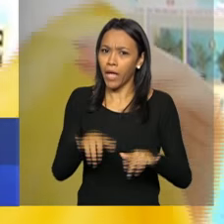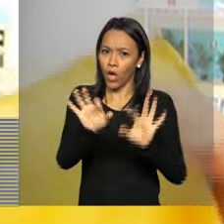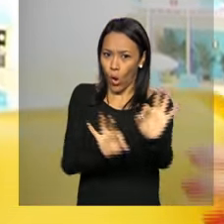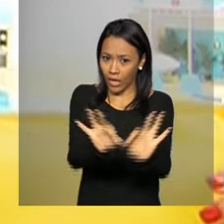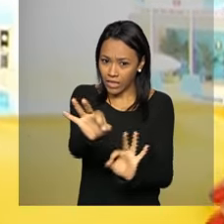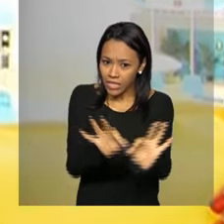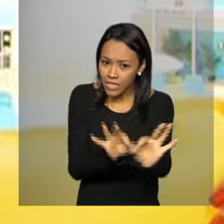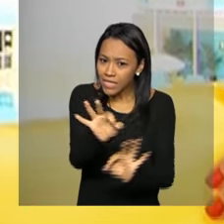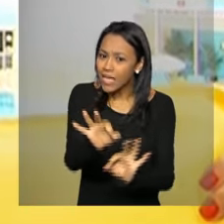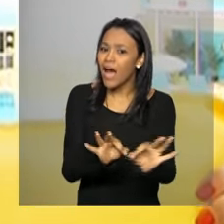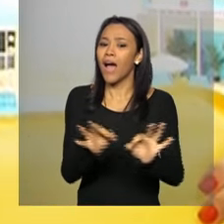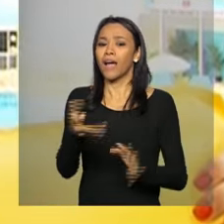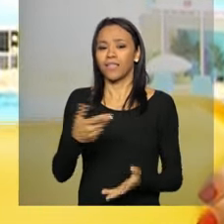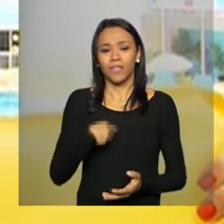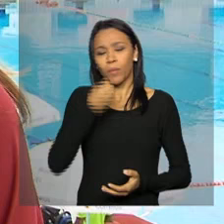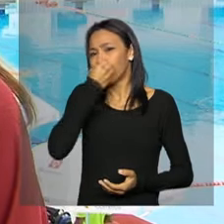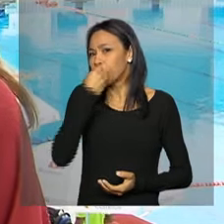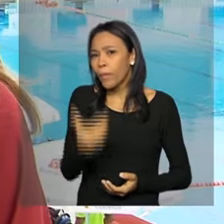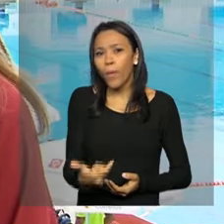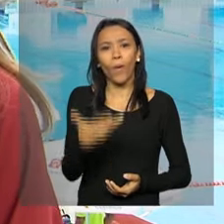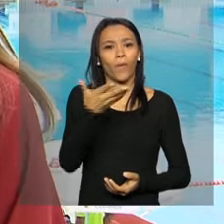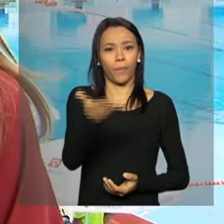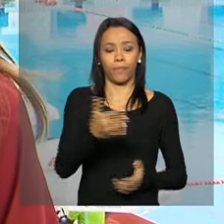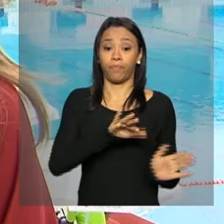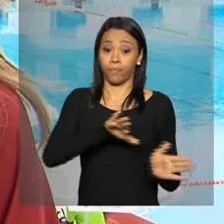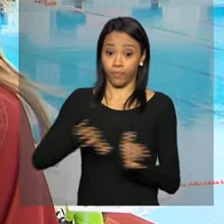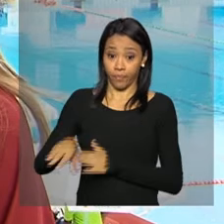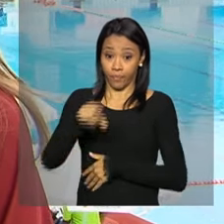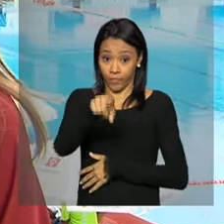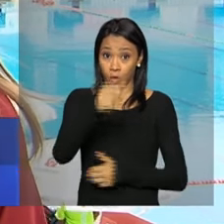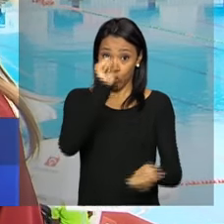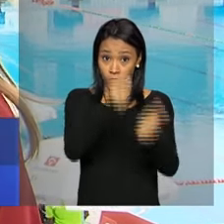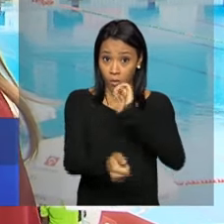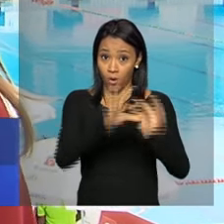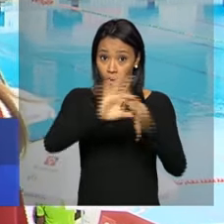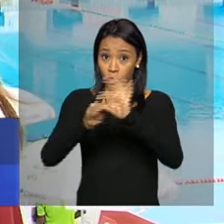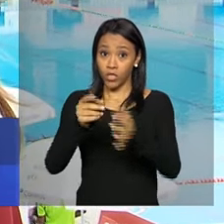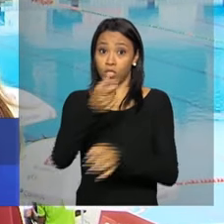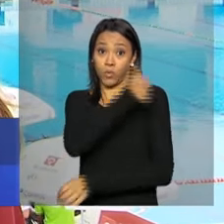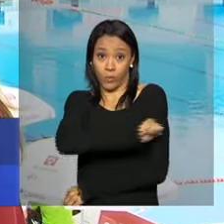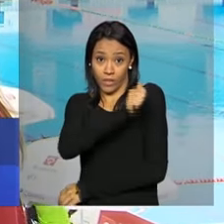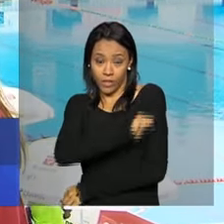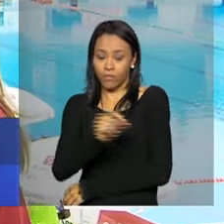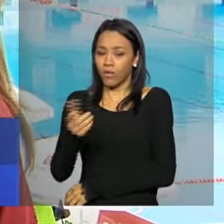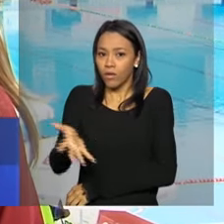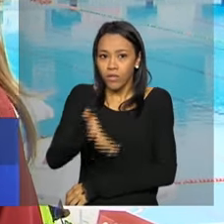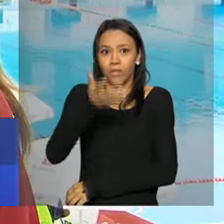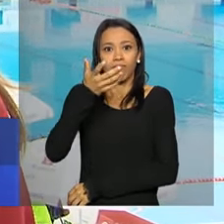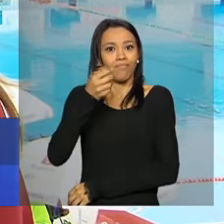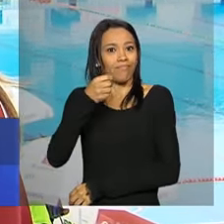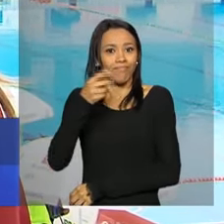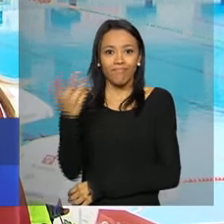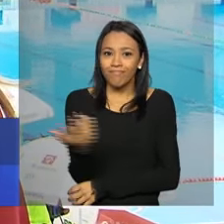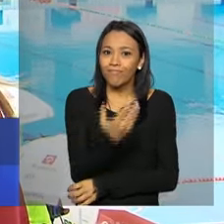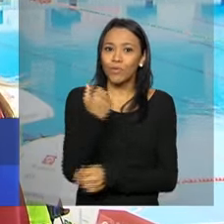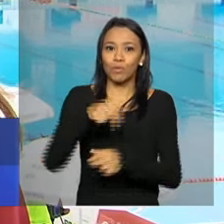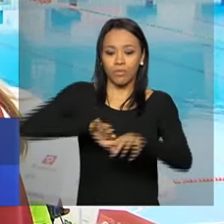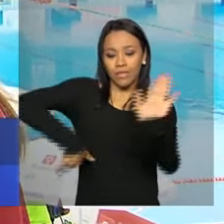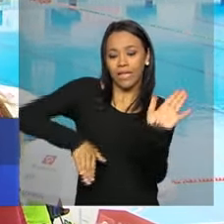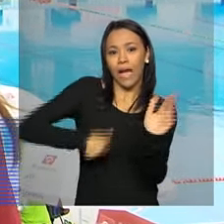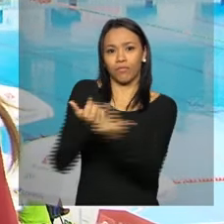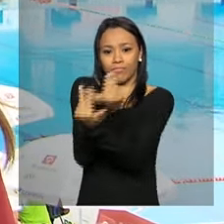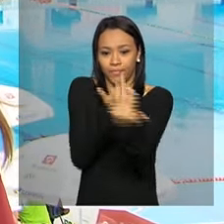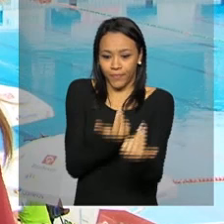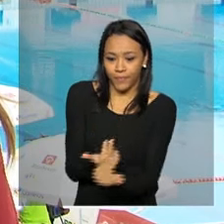a atenção da gente é muito boa. Os Jogos Olímpicos do Rio de Janeiro vão marcar a história do Nado Sincronizado no país. Isso porque é a